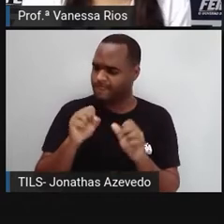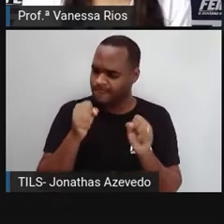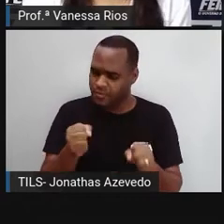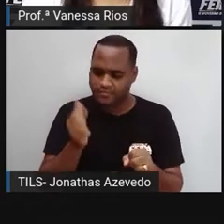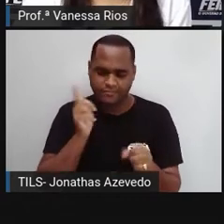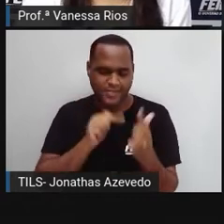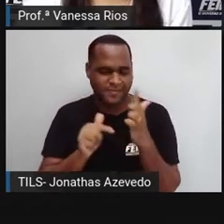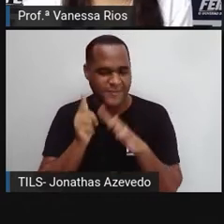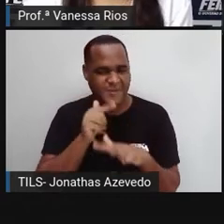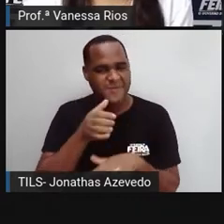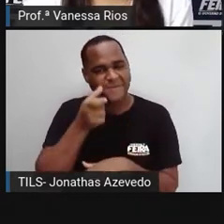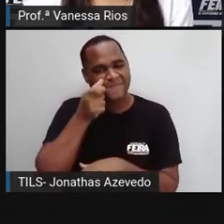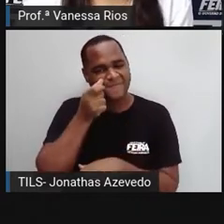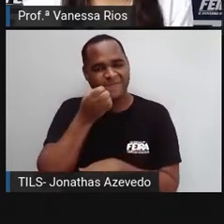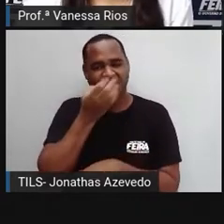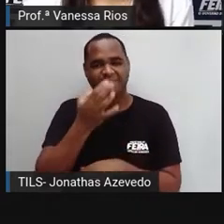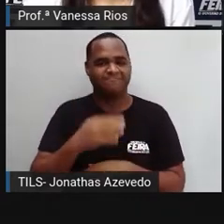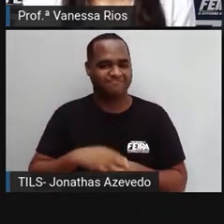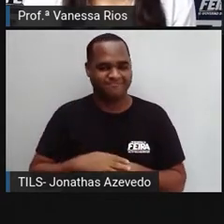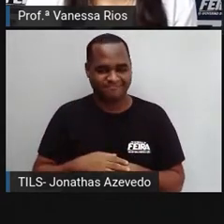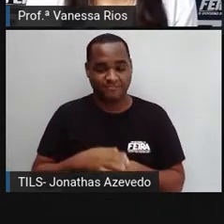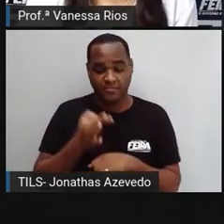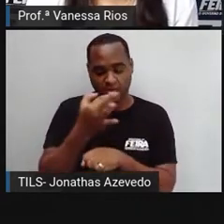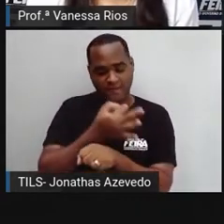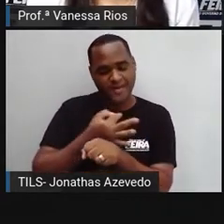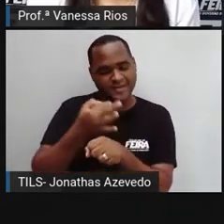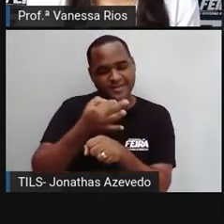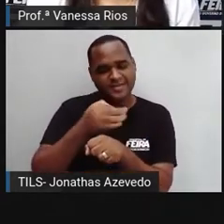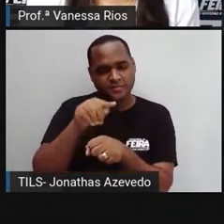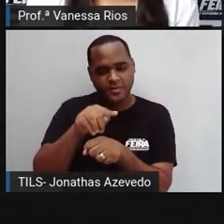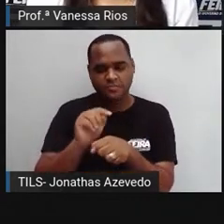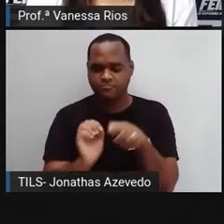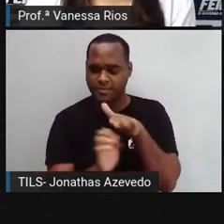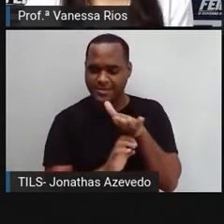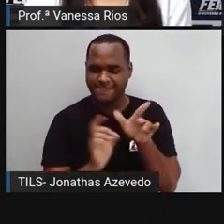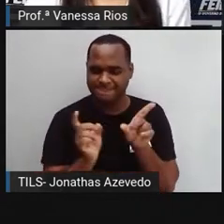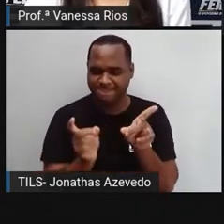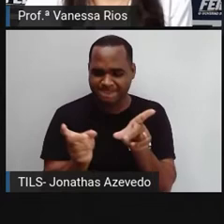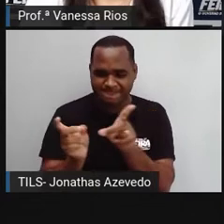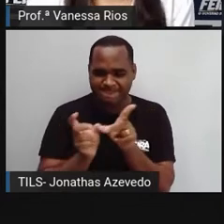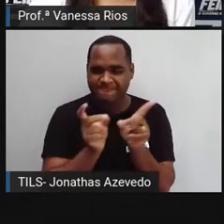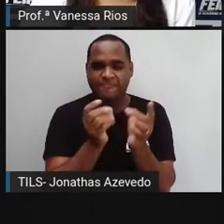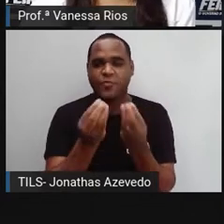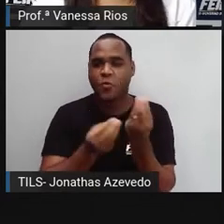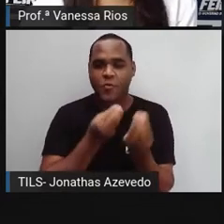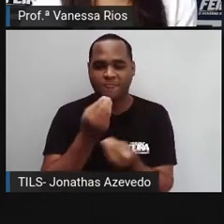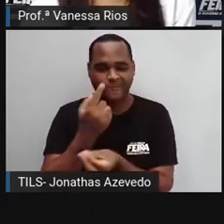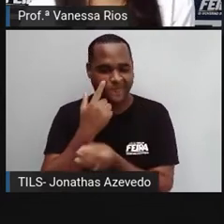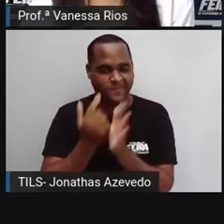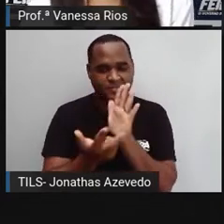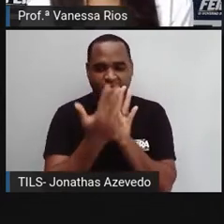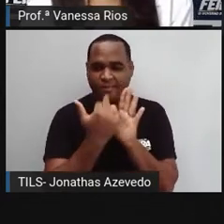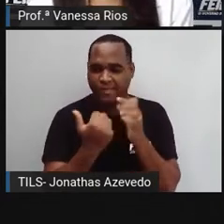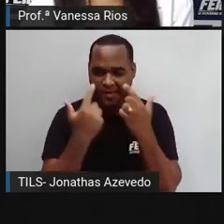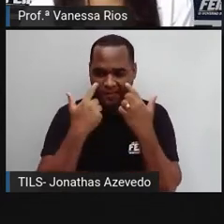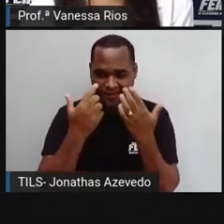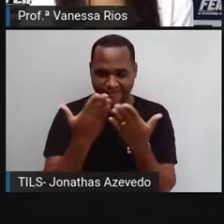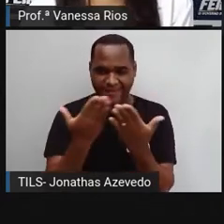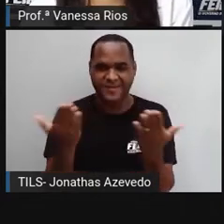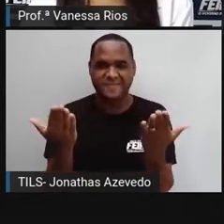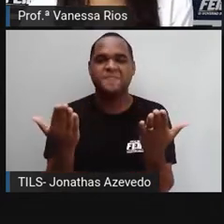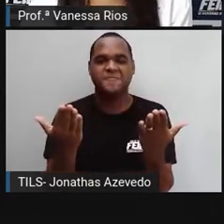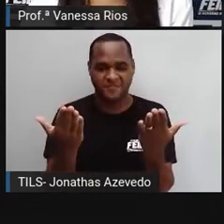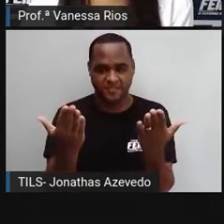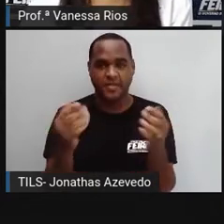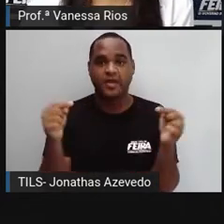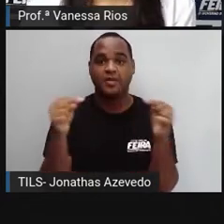vamos lá, empreendendo nas férias. Para começar para trás aí a observação dessa imagem e a gente entender, não é? É